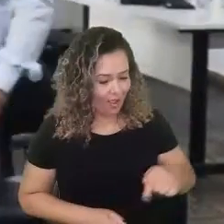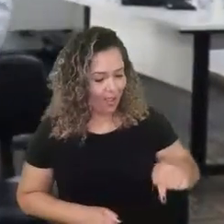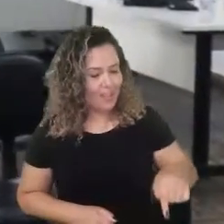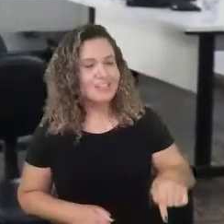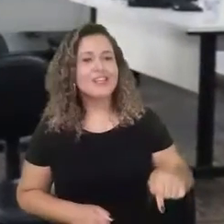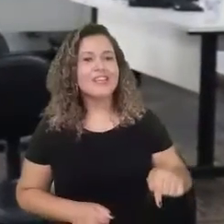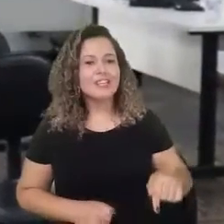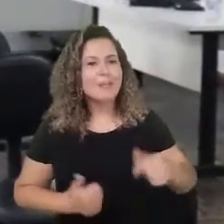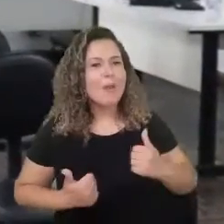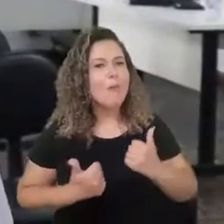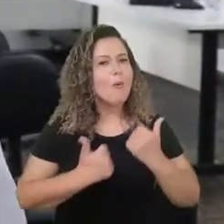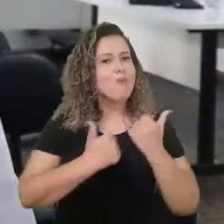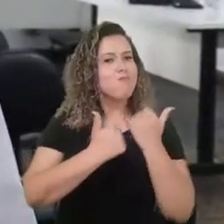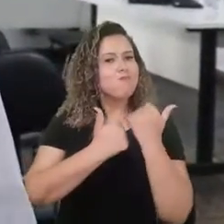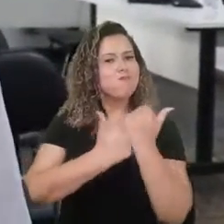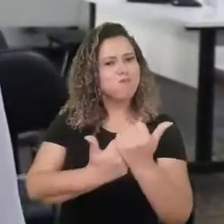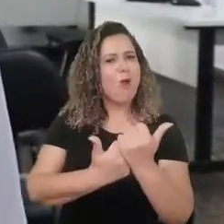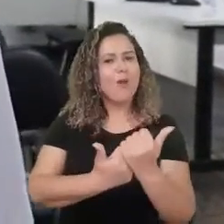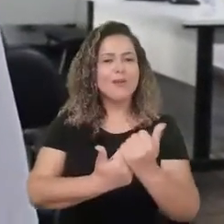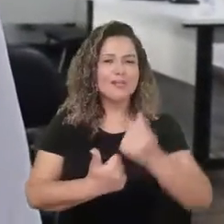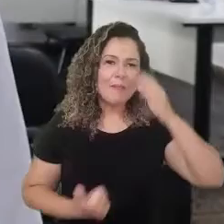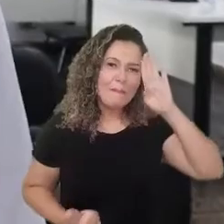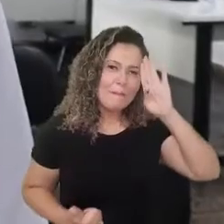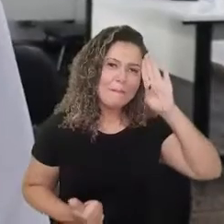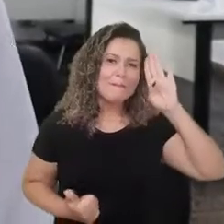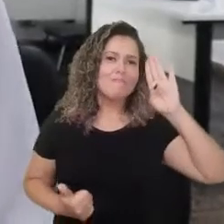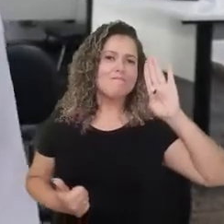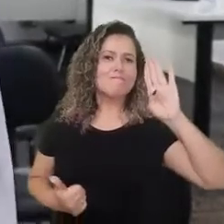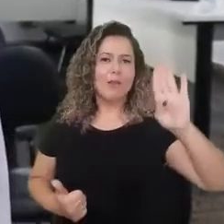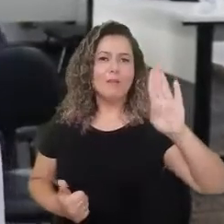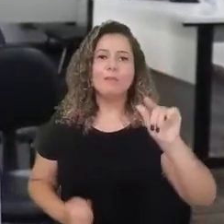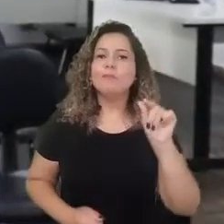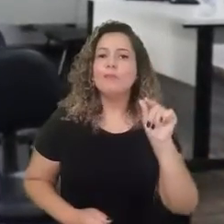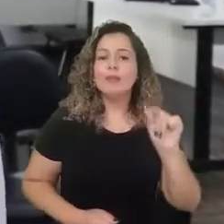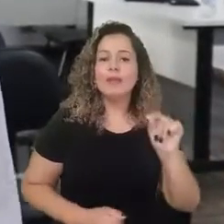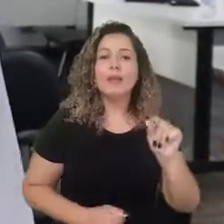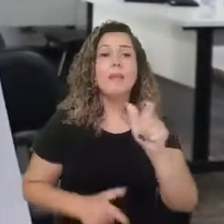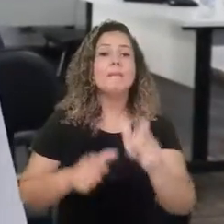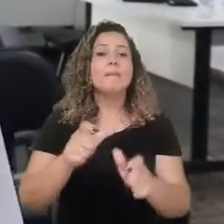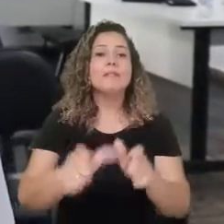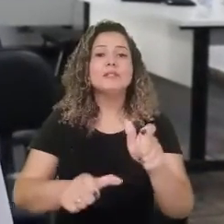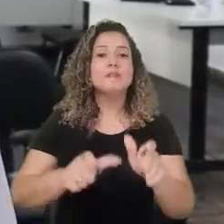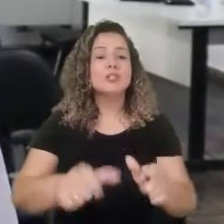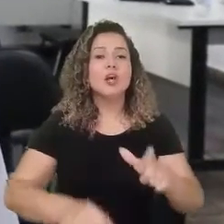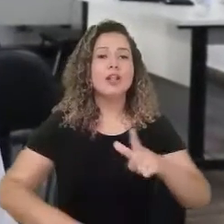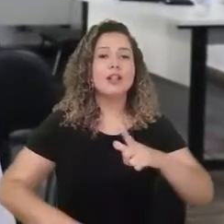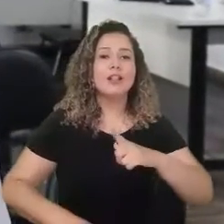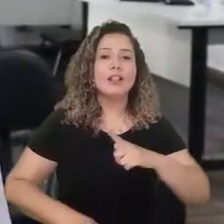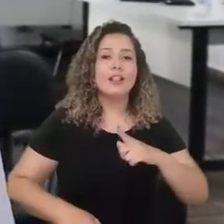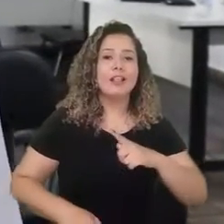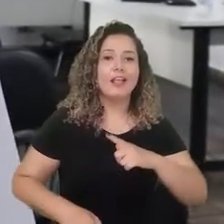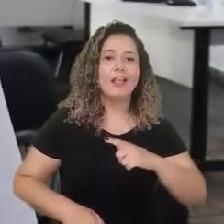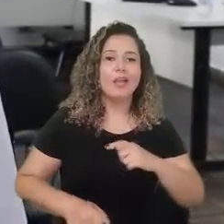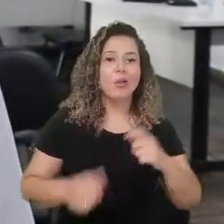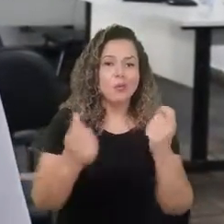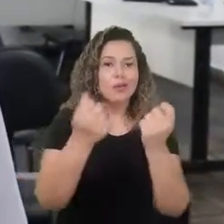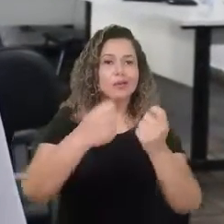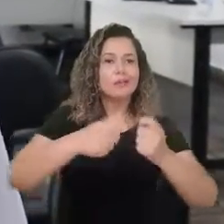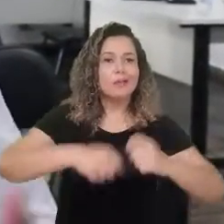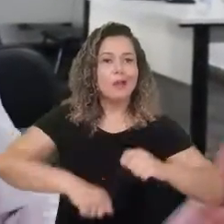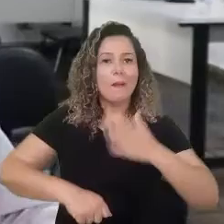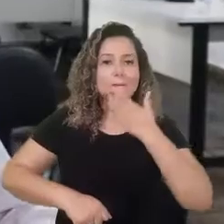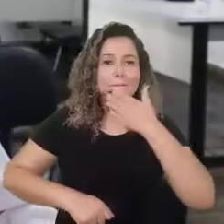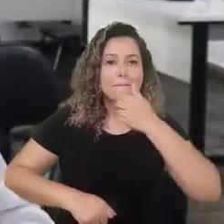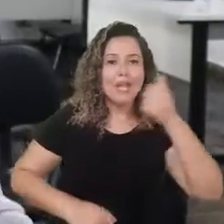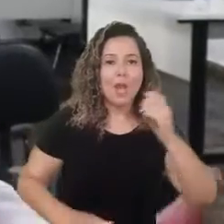Mineira é um suporte principalmente para que as pessoas tenham condições de melhorar a prestação do